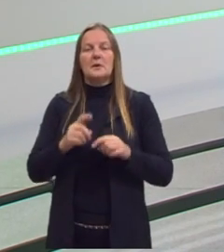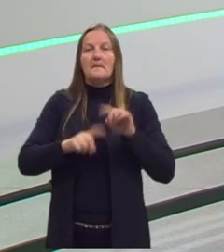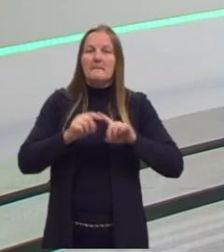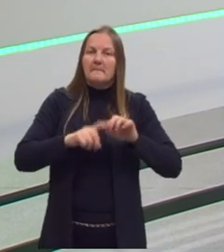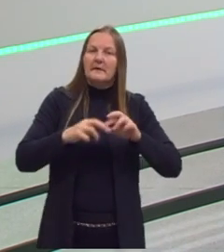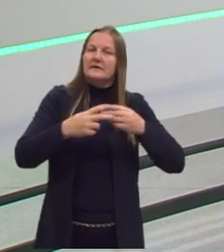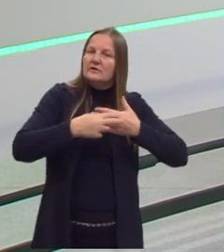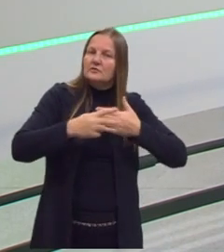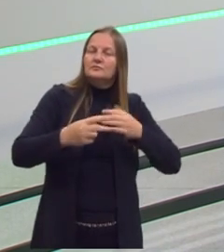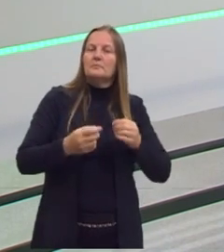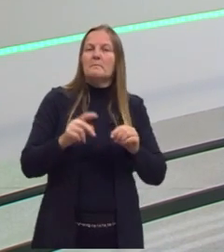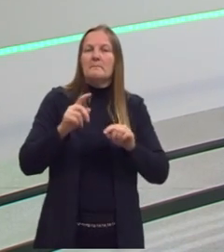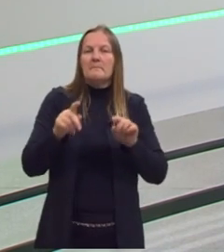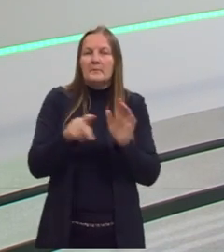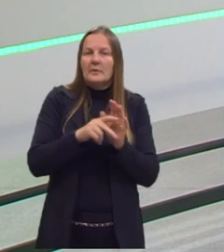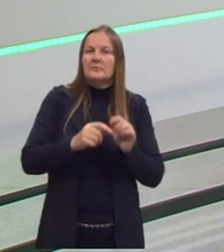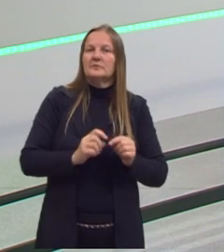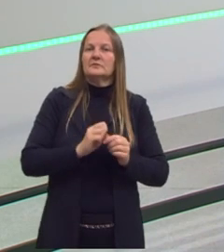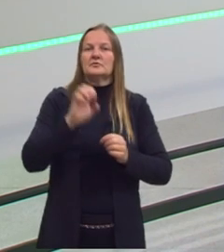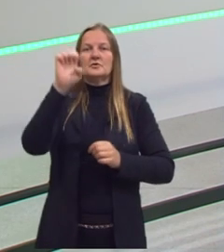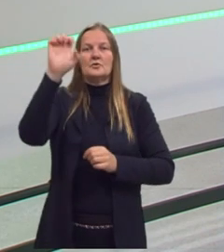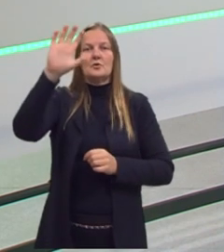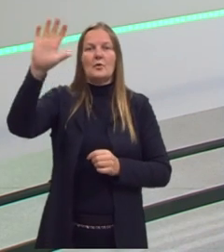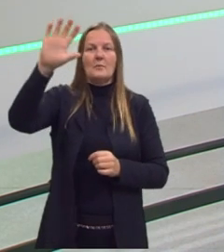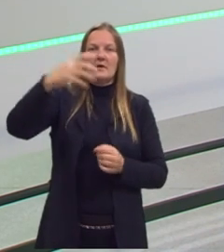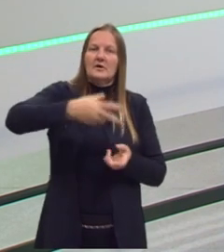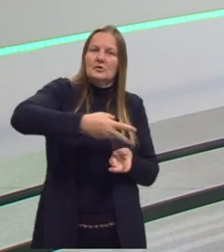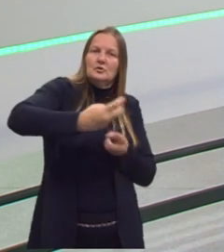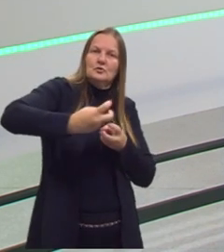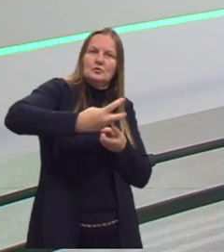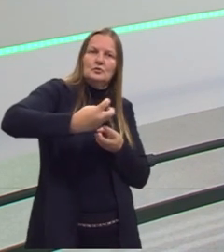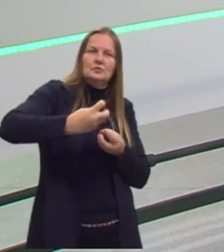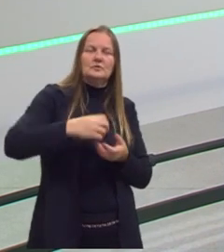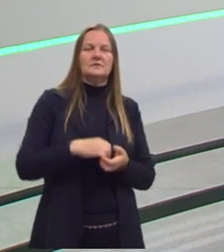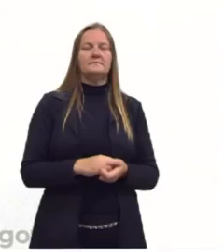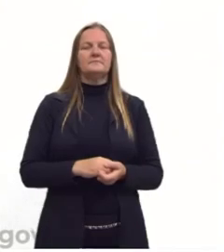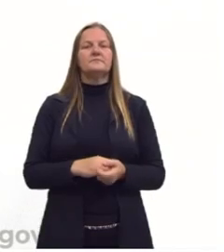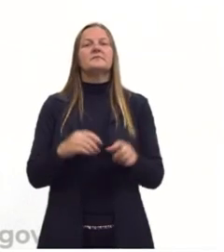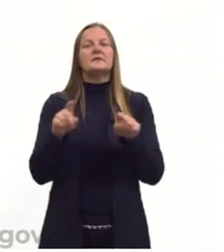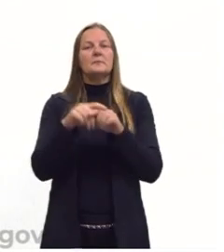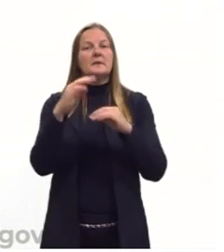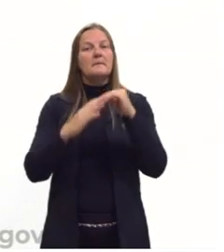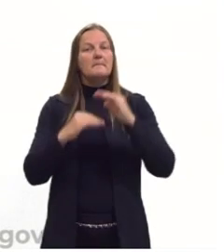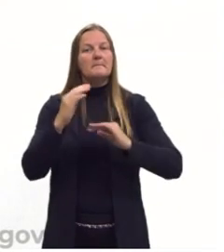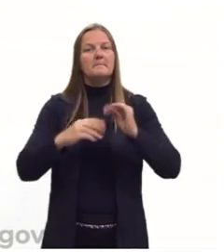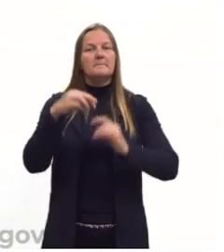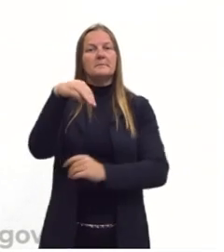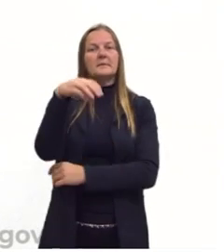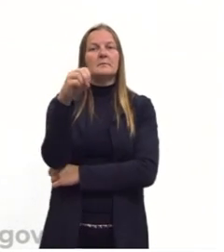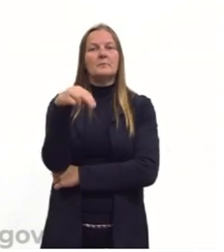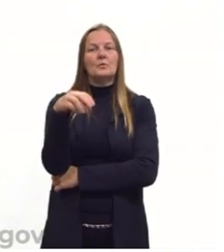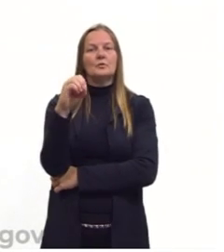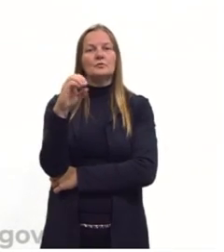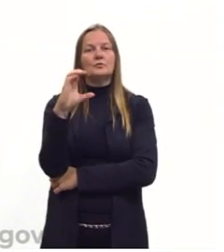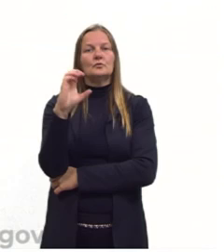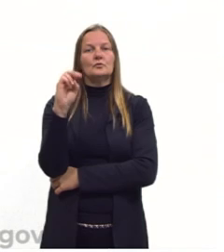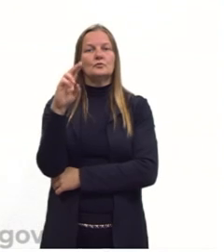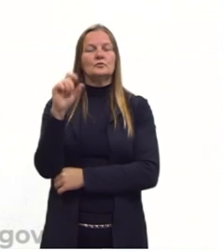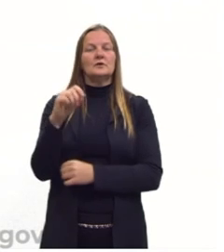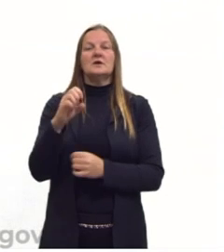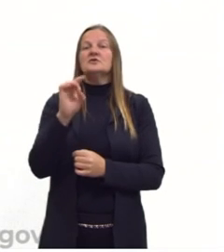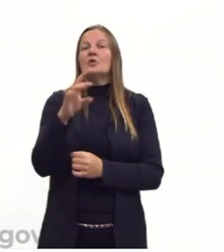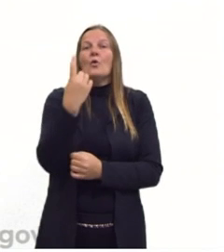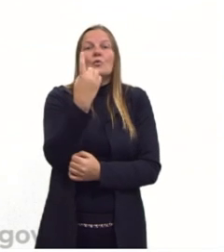recursos naturais para a Europa. E a prática da monocultura de grandes plantações